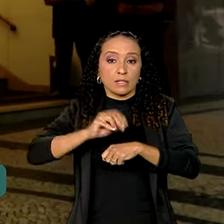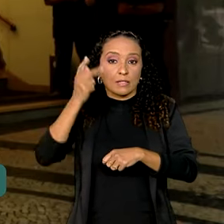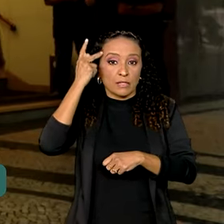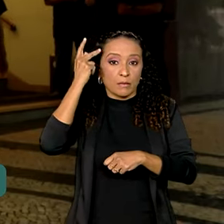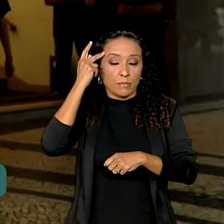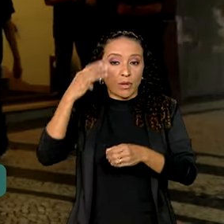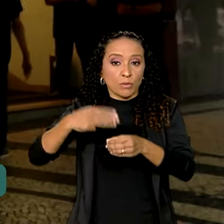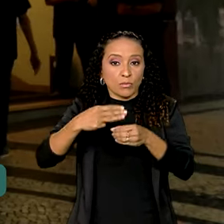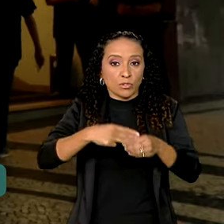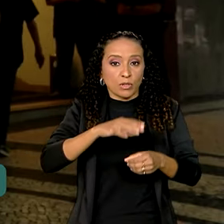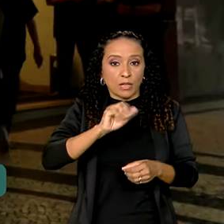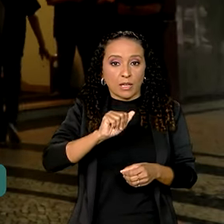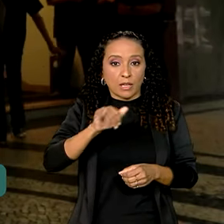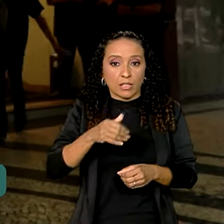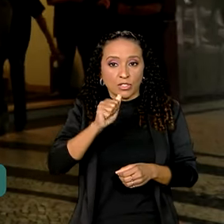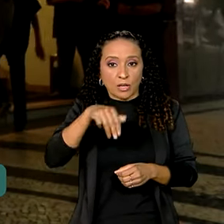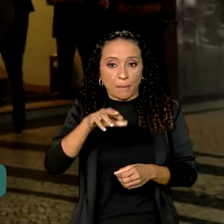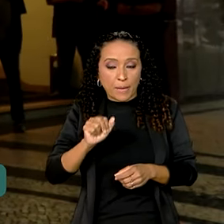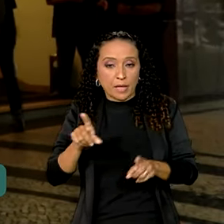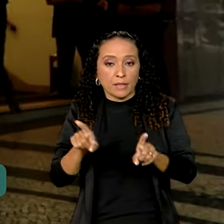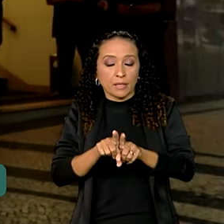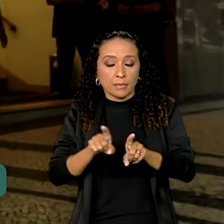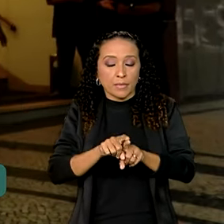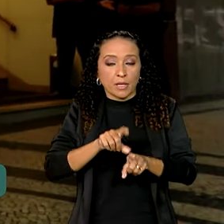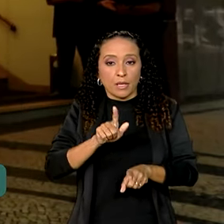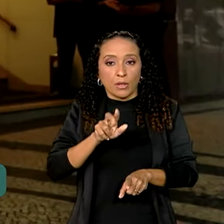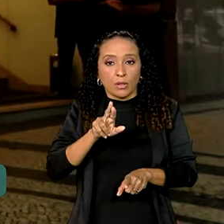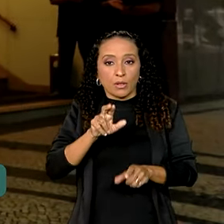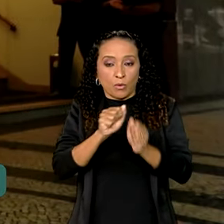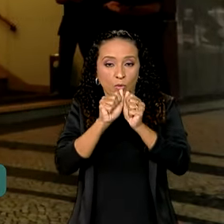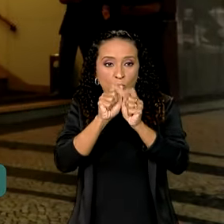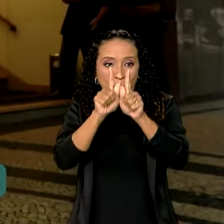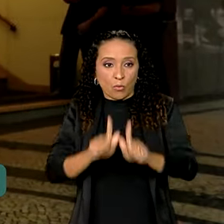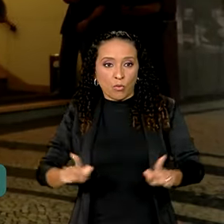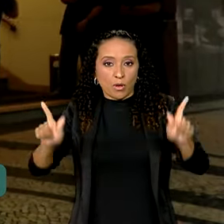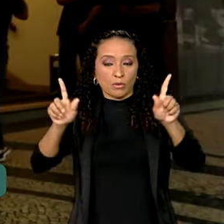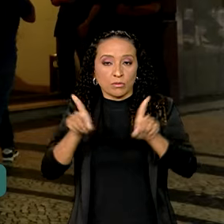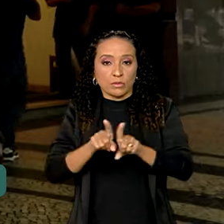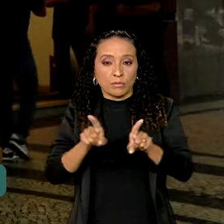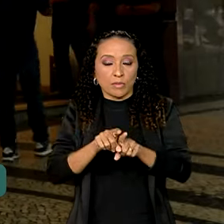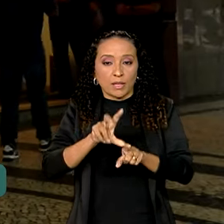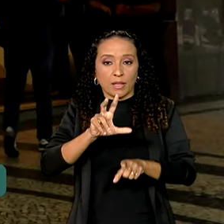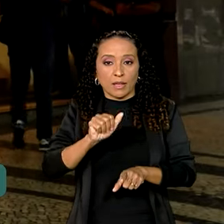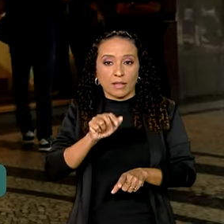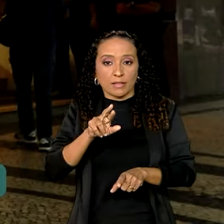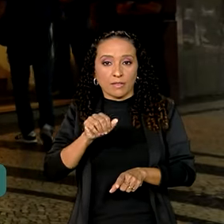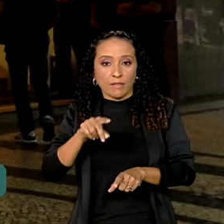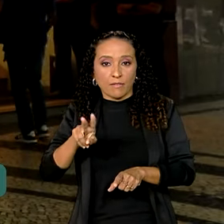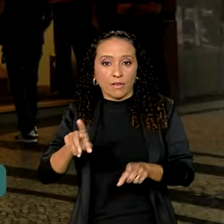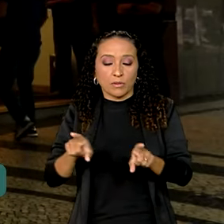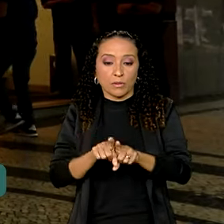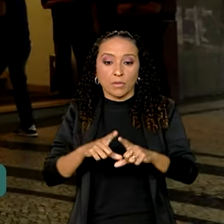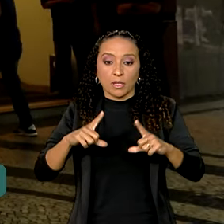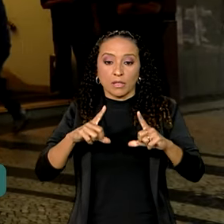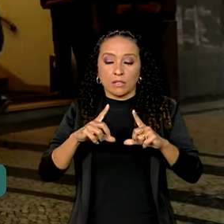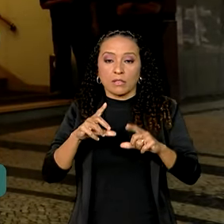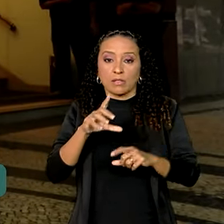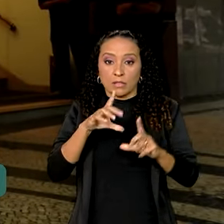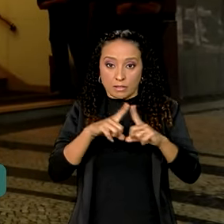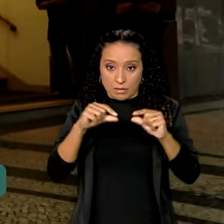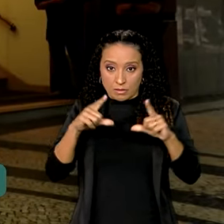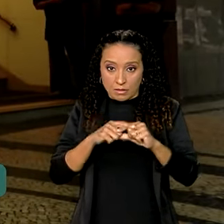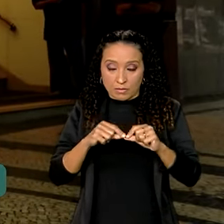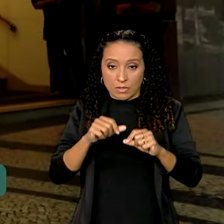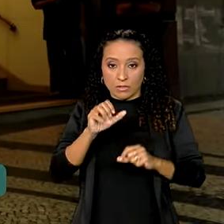nos municípios de Cajamar e Guarulhos, Paraná, em Curitiba, Cascavel e Londrina, e Distrito Federal, no setor de Oficina Sul,